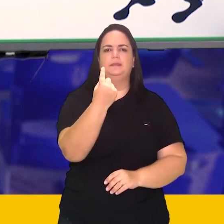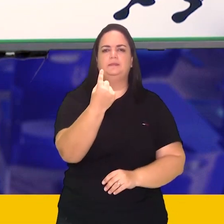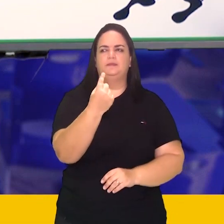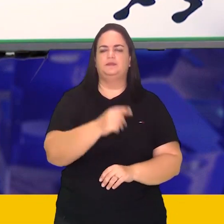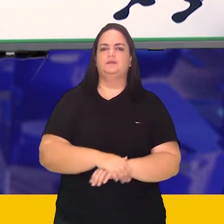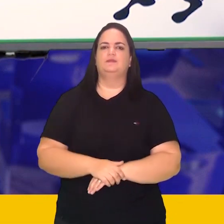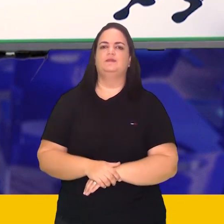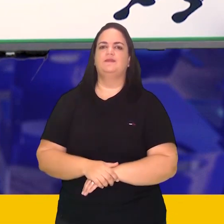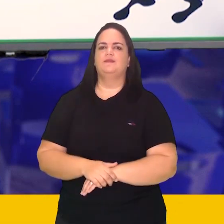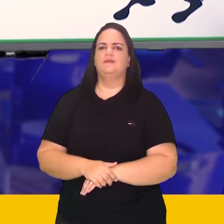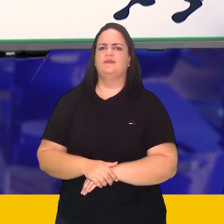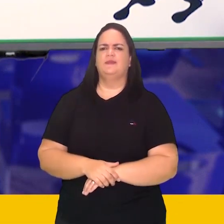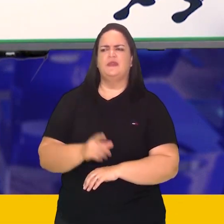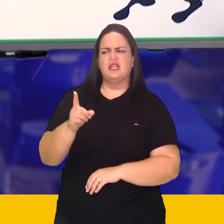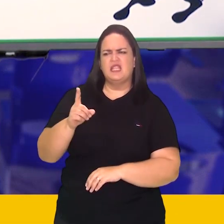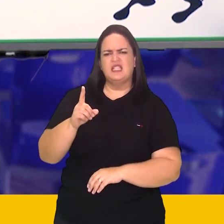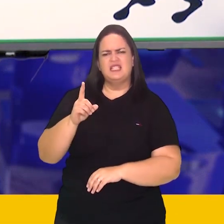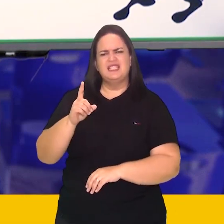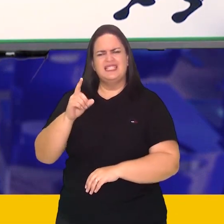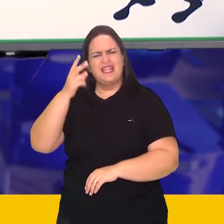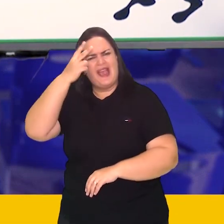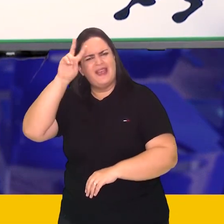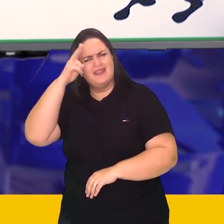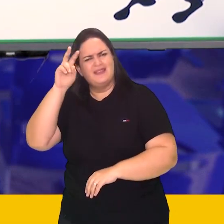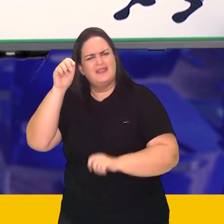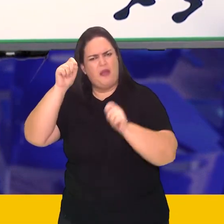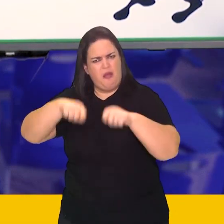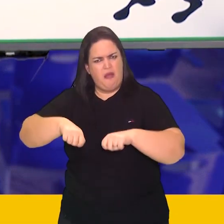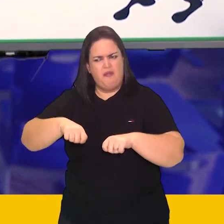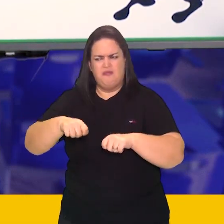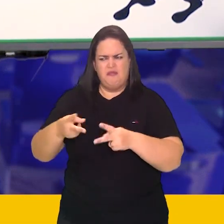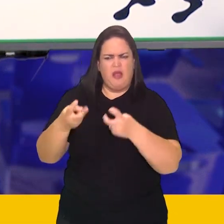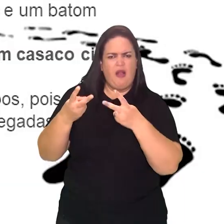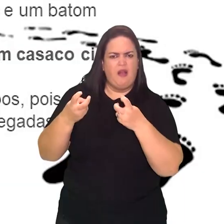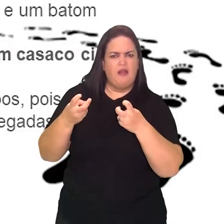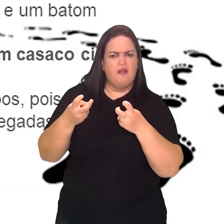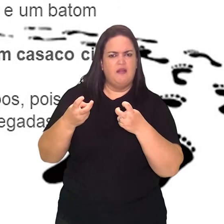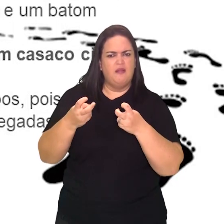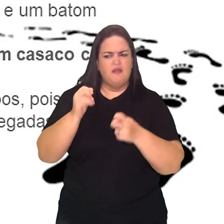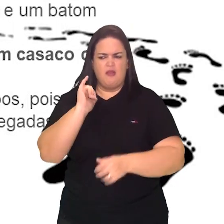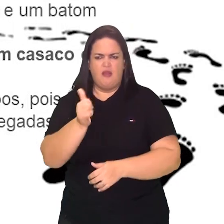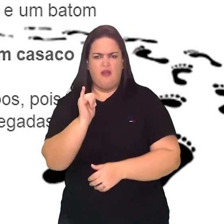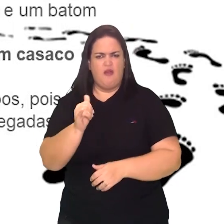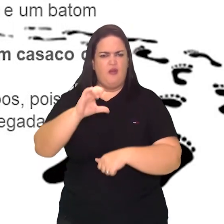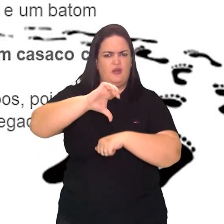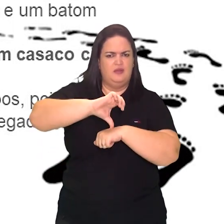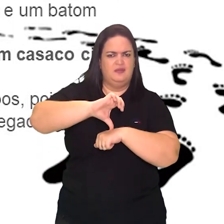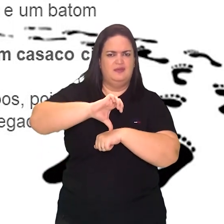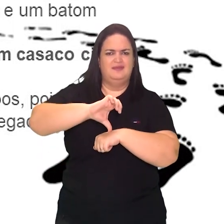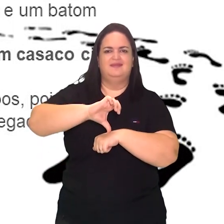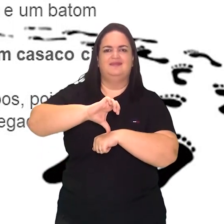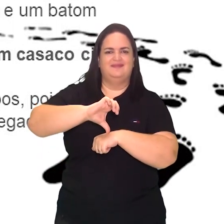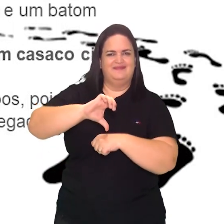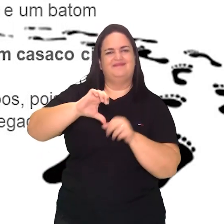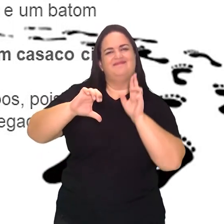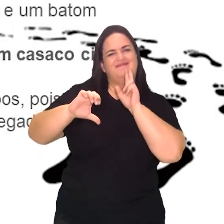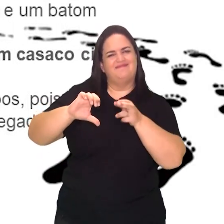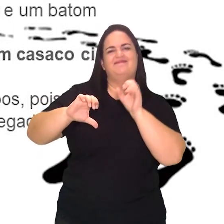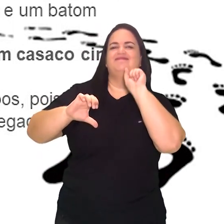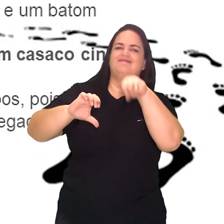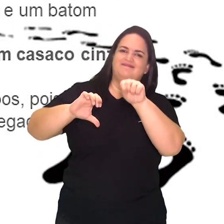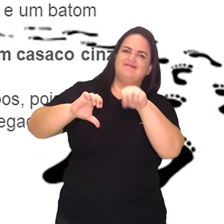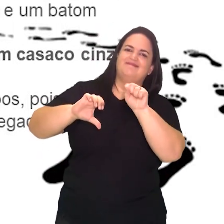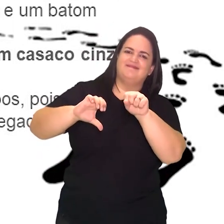Será que esse conto pode ser considerado um conto de enigma? Como a gente já viu, sim, porque ele